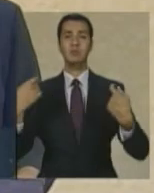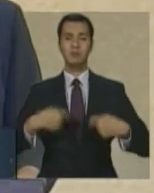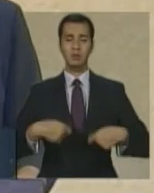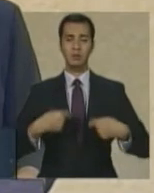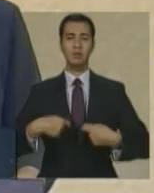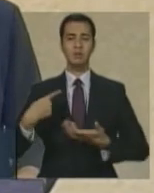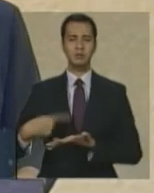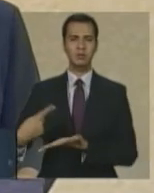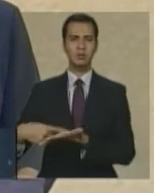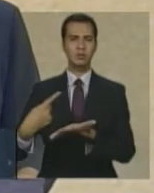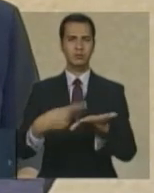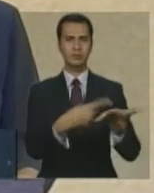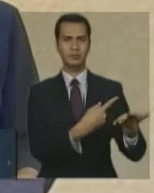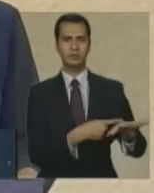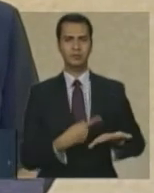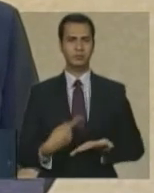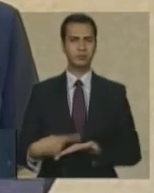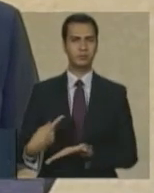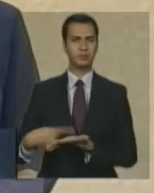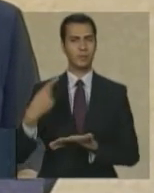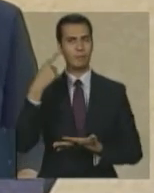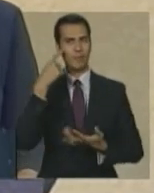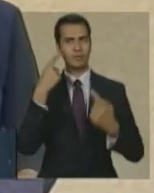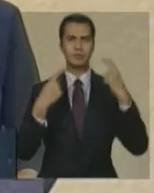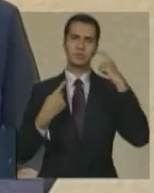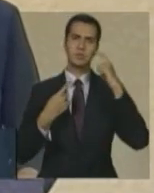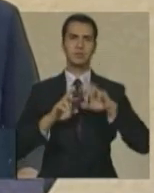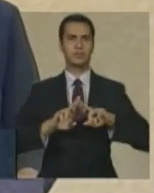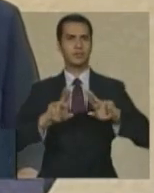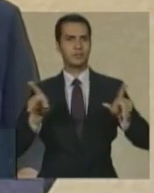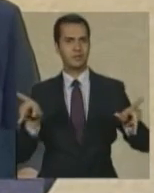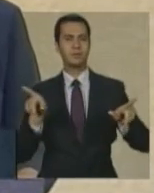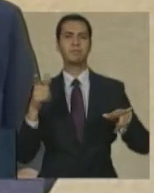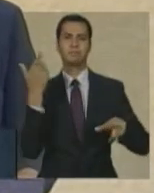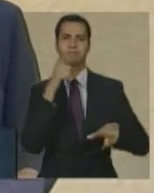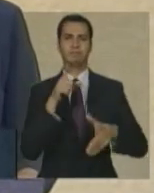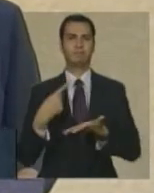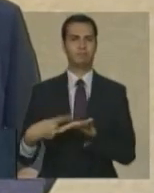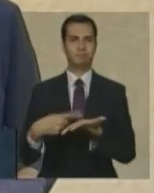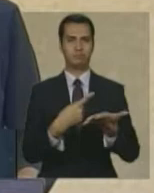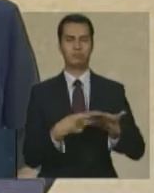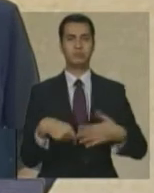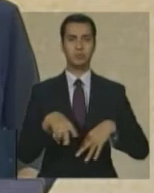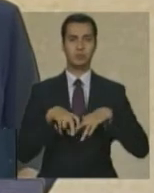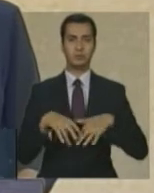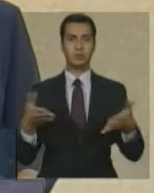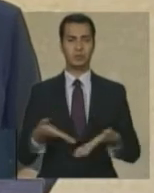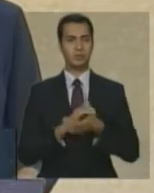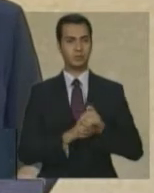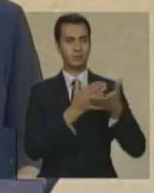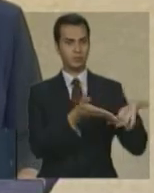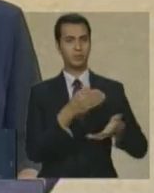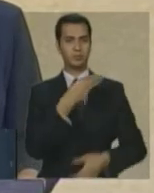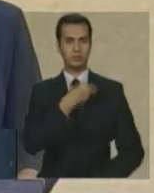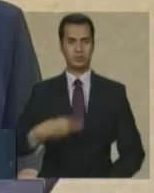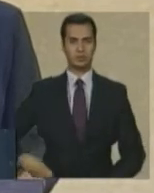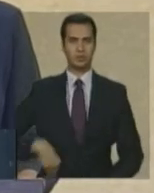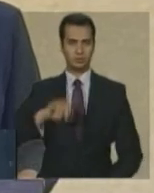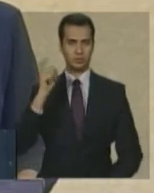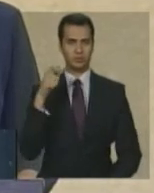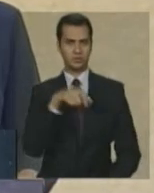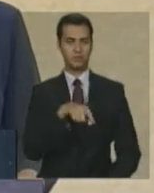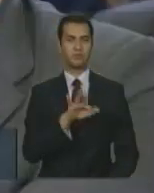entre diferentes posições por isso ao saudar o ex-ministro Franklin